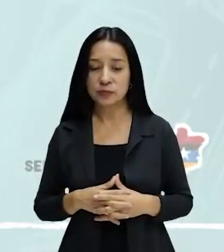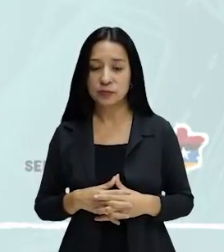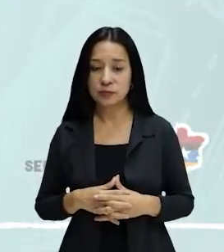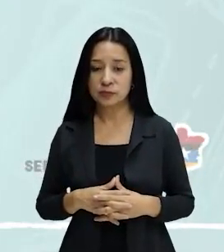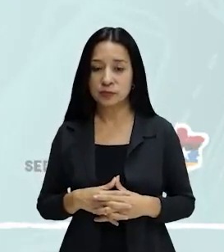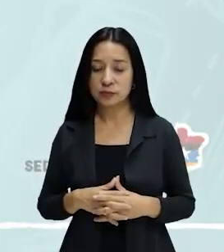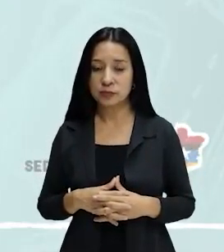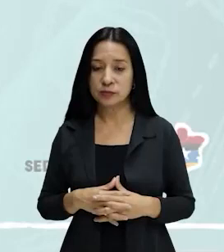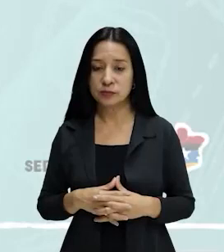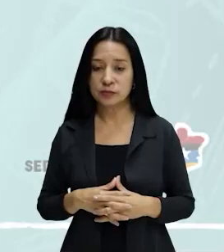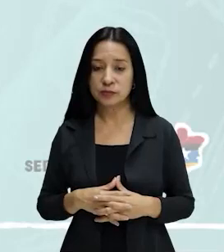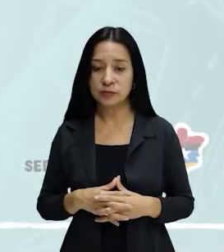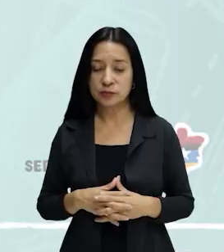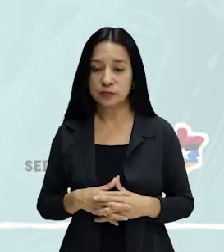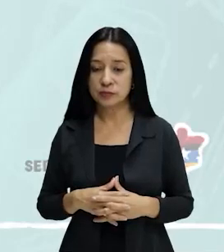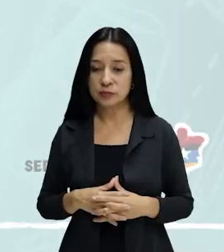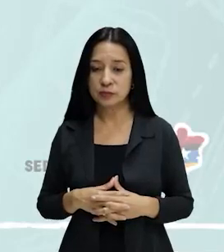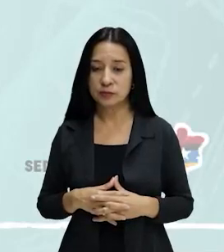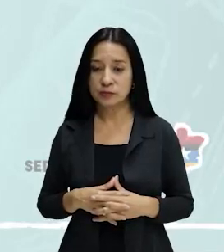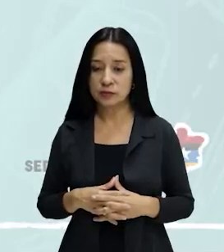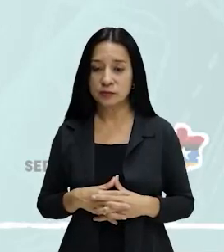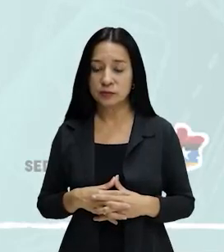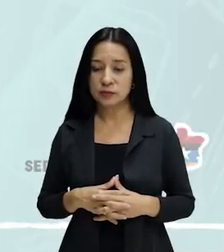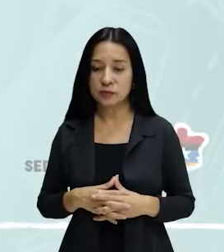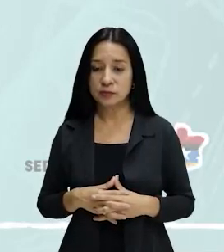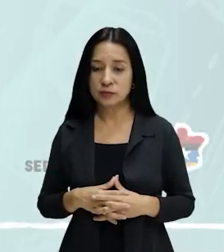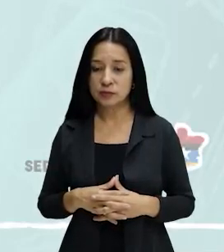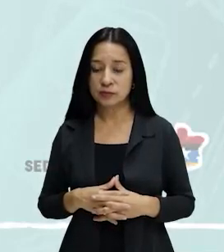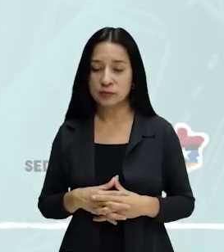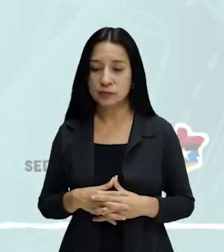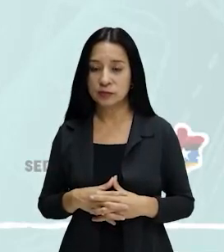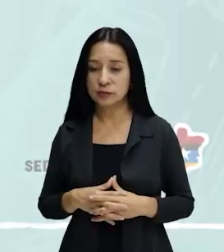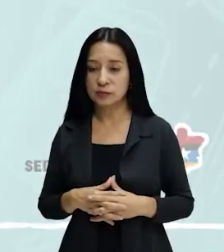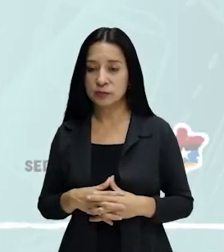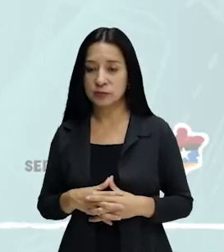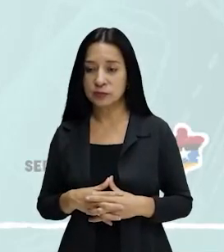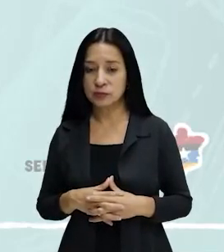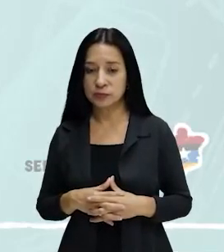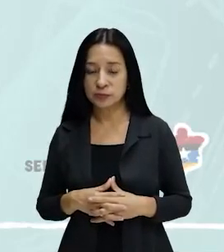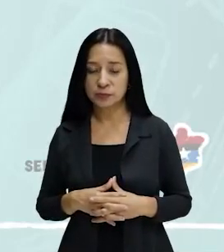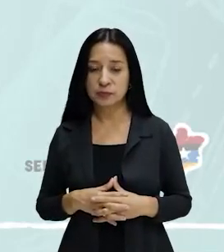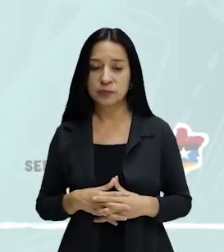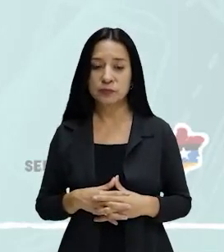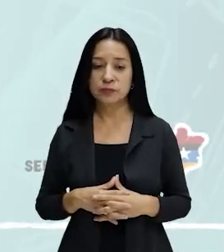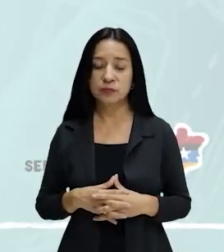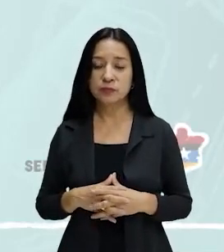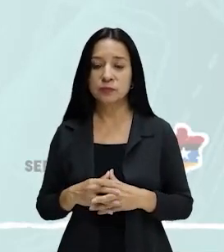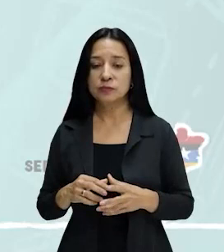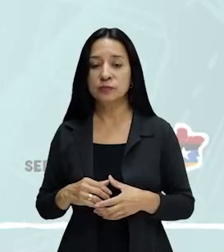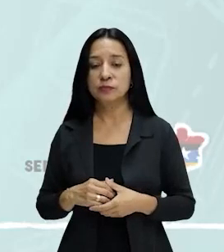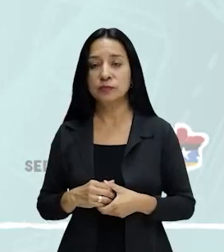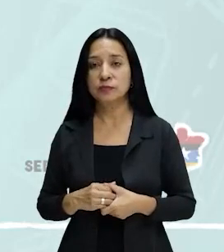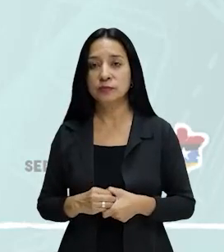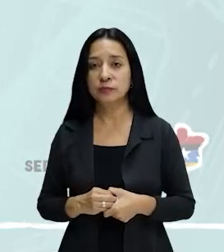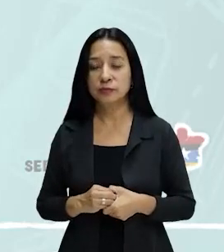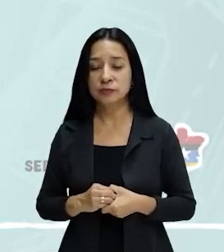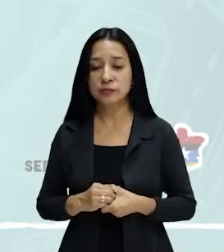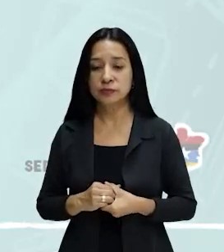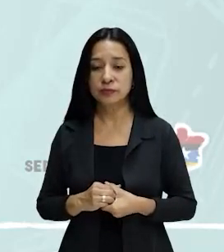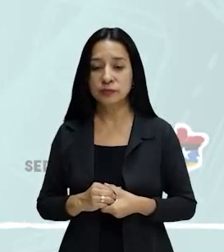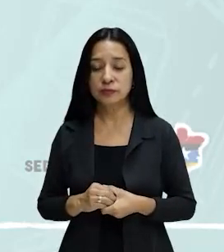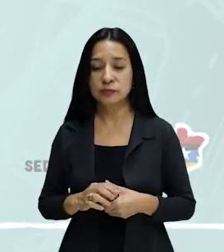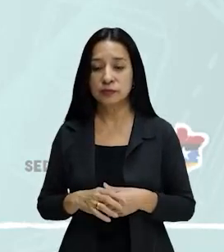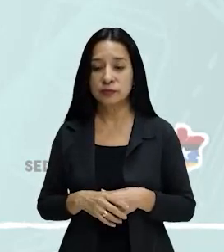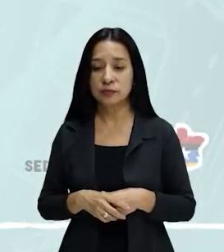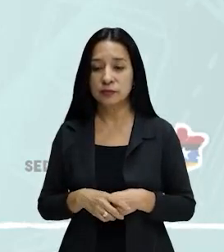complexidade, sem nenhum fundamento. Crases obrigatórias, crases facultativas, crases especiais,